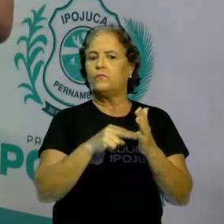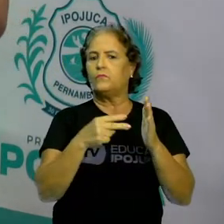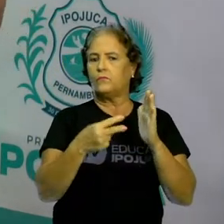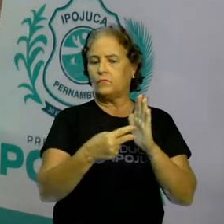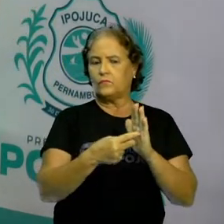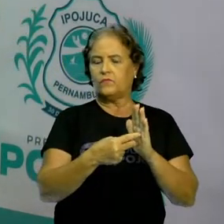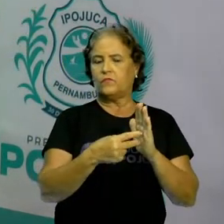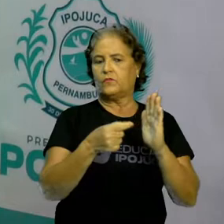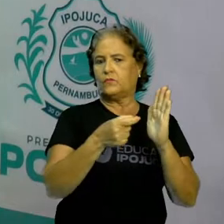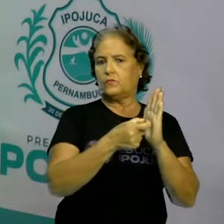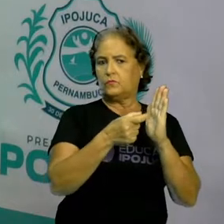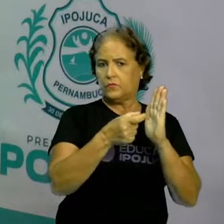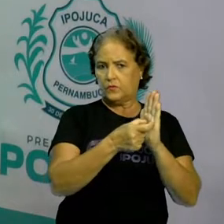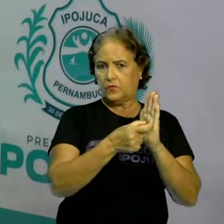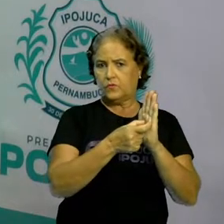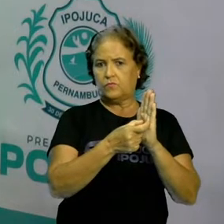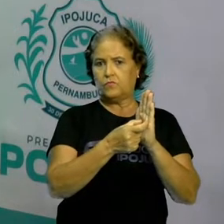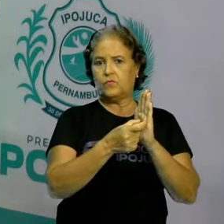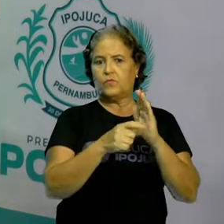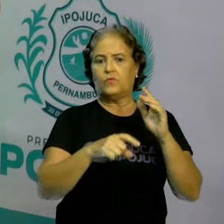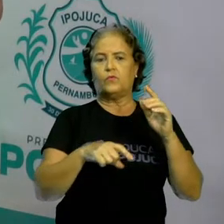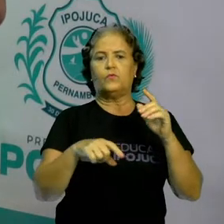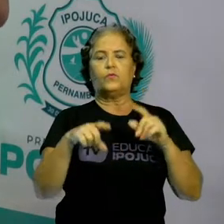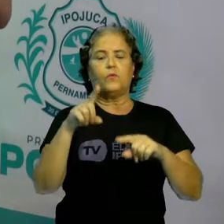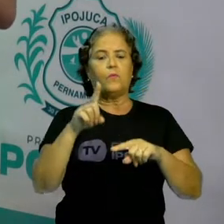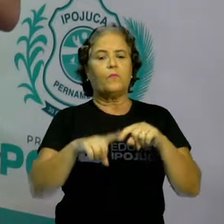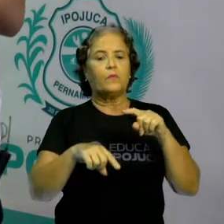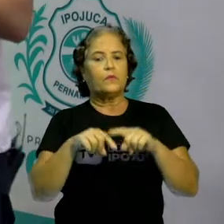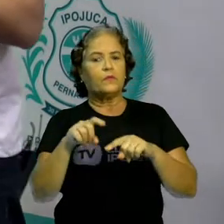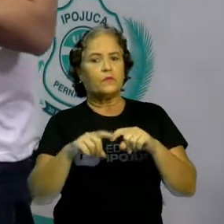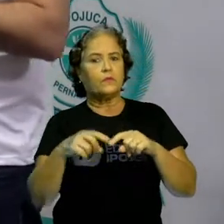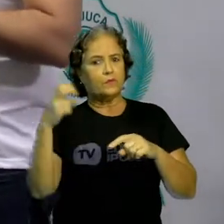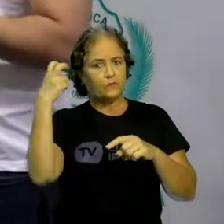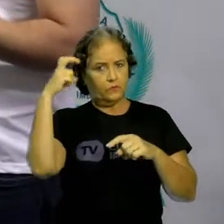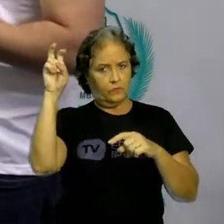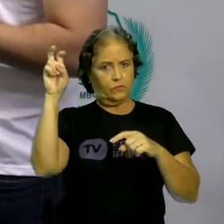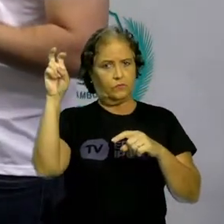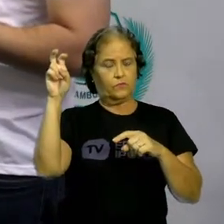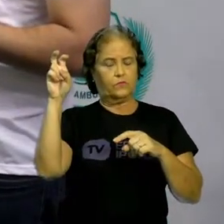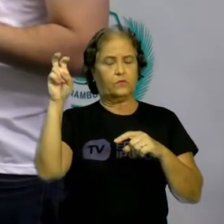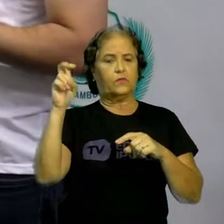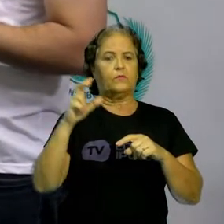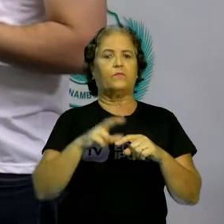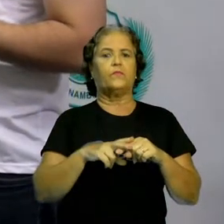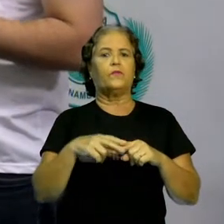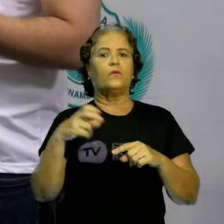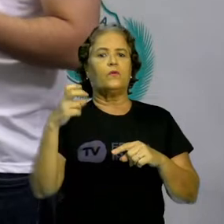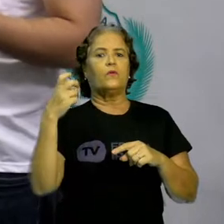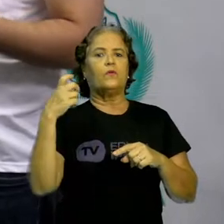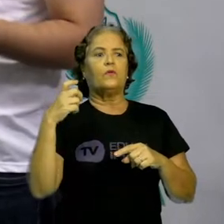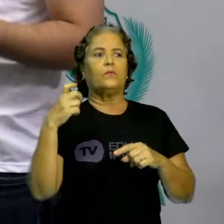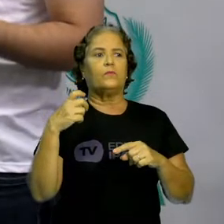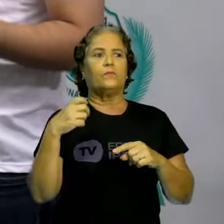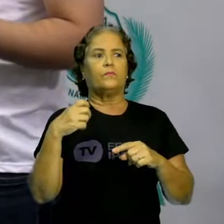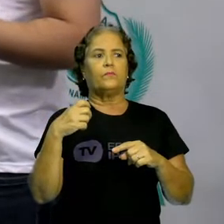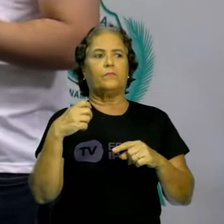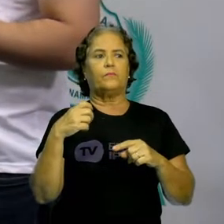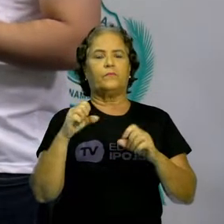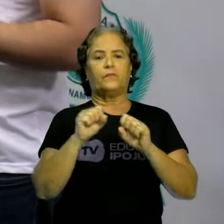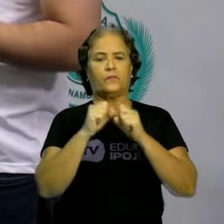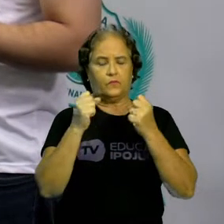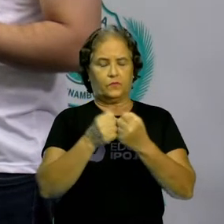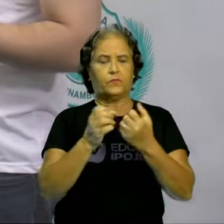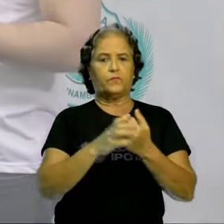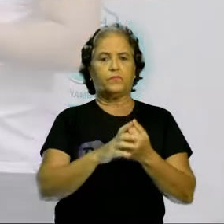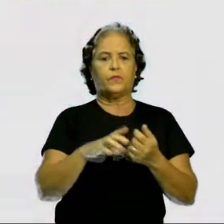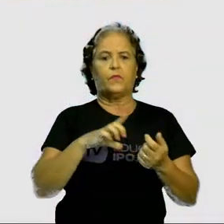patrimônio cultural material. Ok, pessoal? Então, alguns exemplos, né? Por